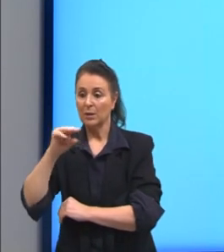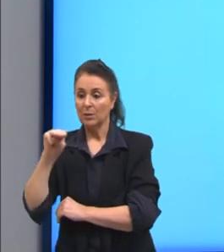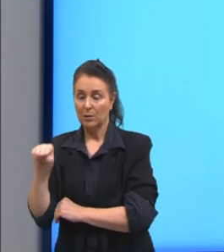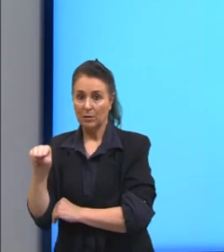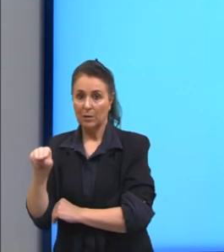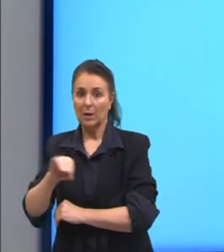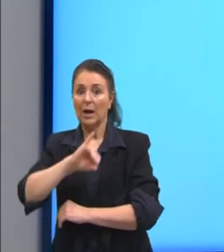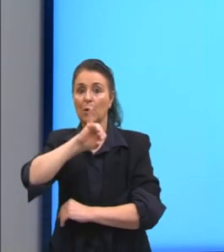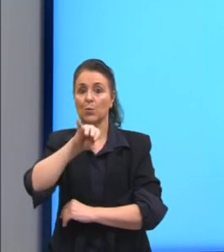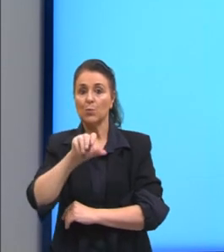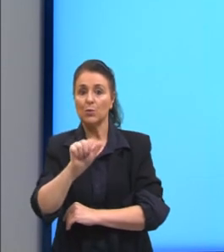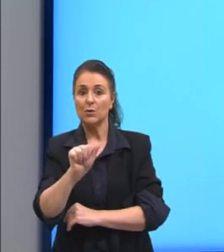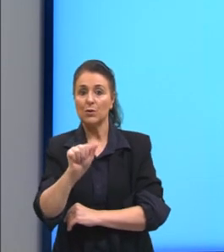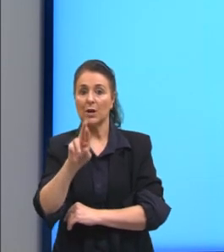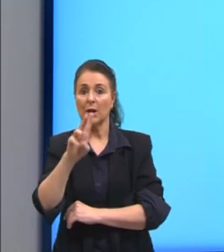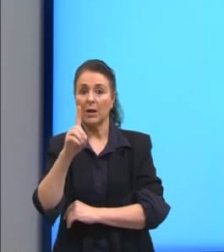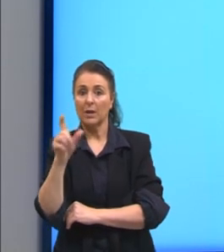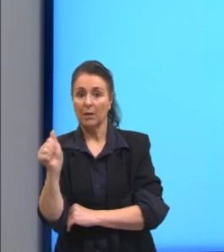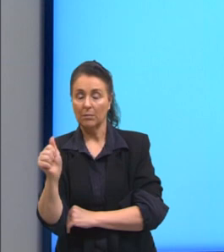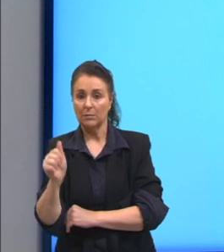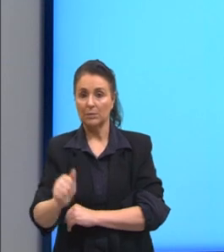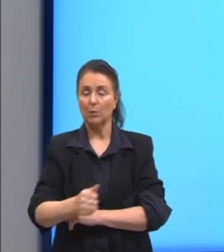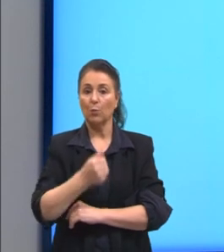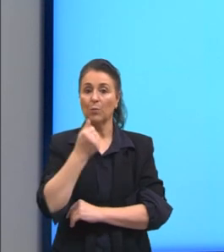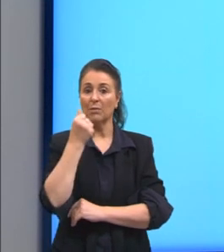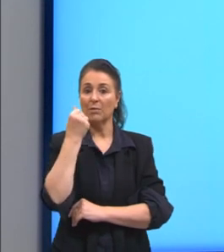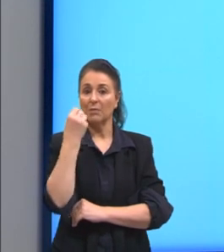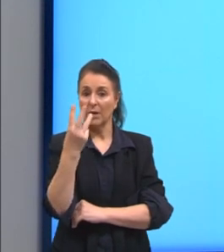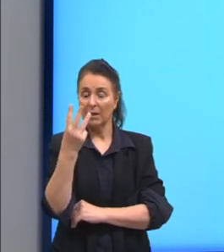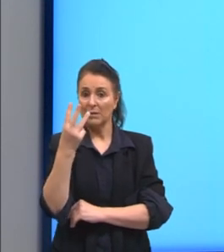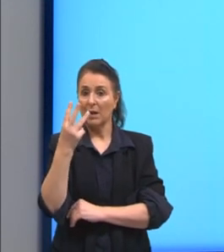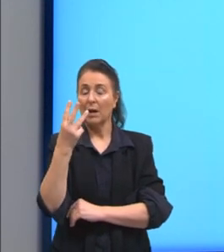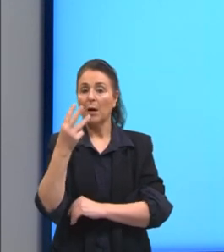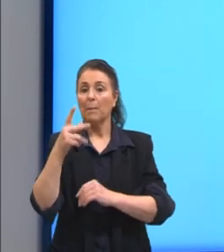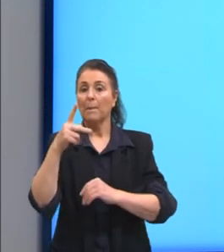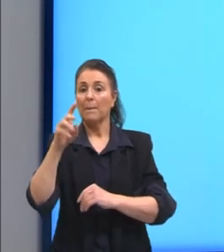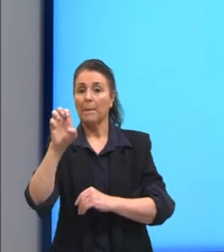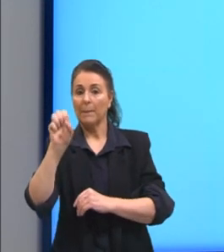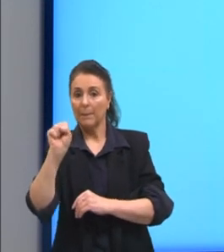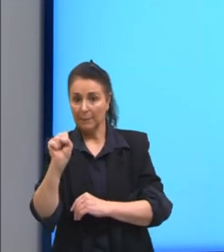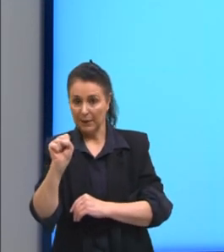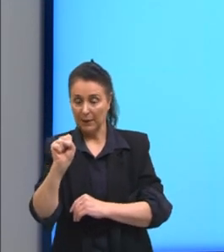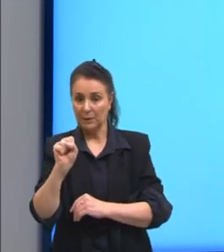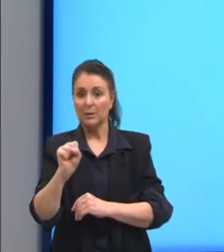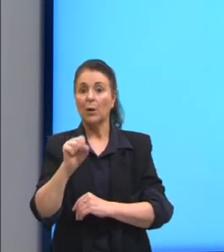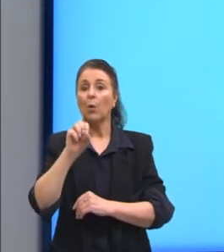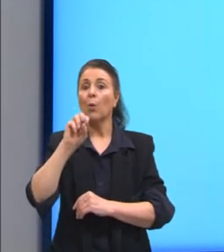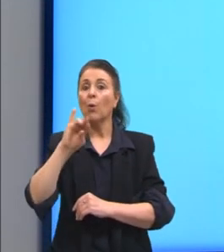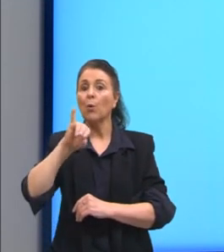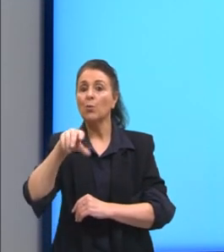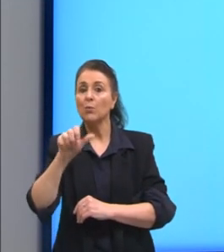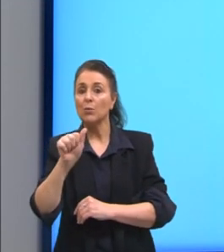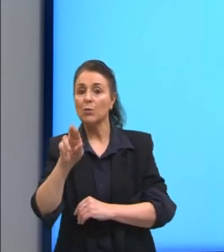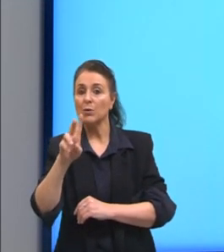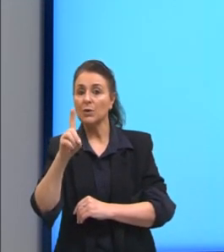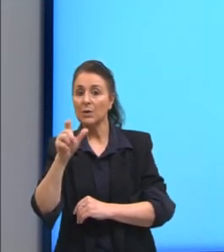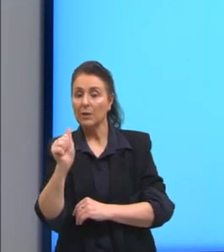jarda representa 3 pés. Ou ainda, a unidade jarda representa 0